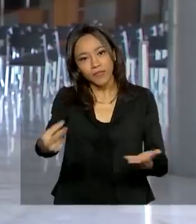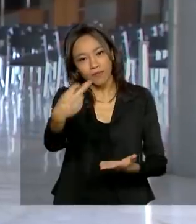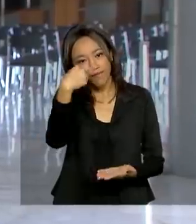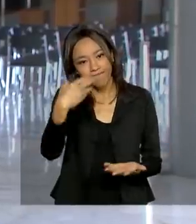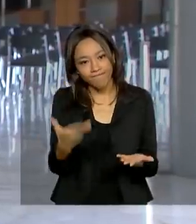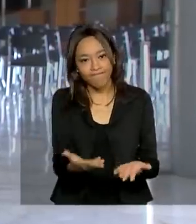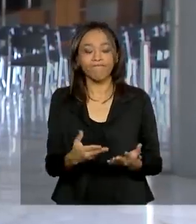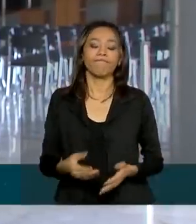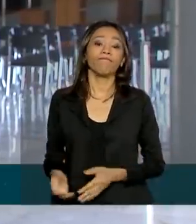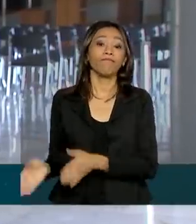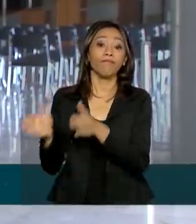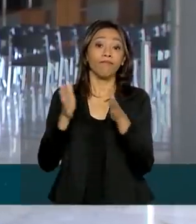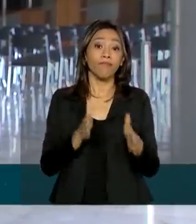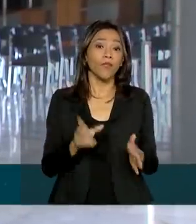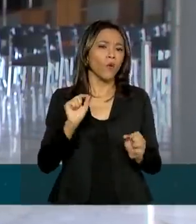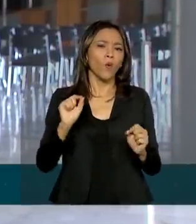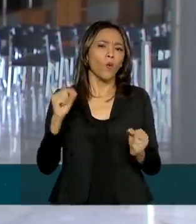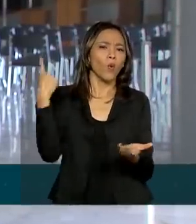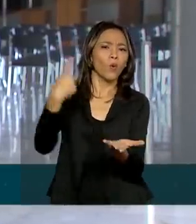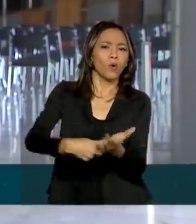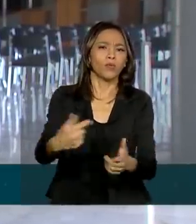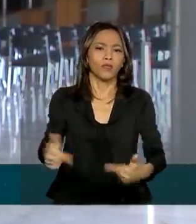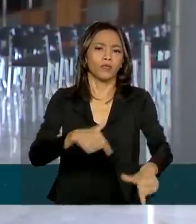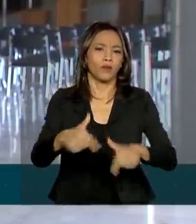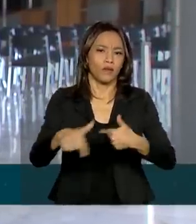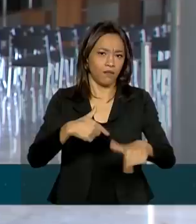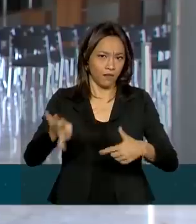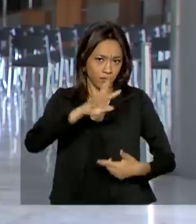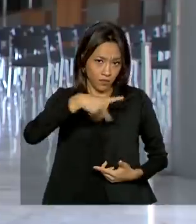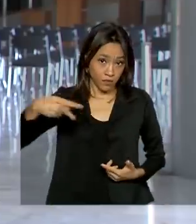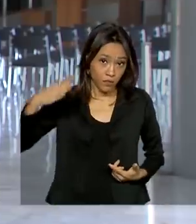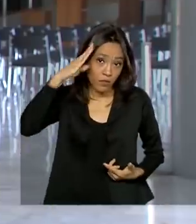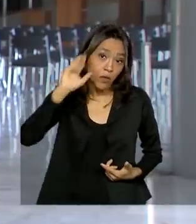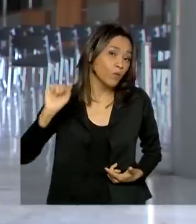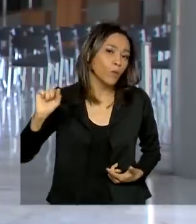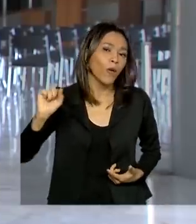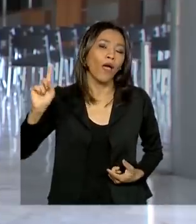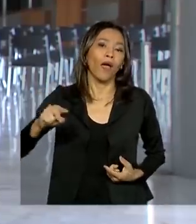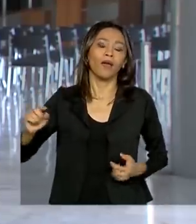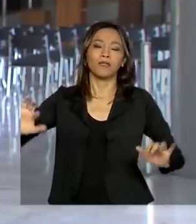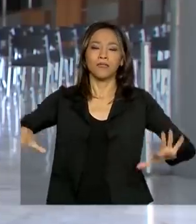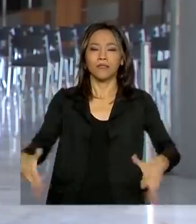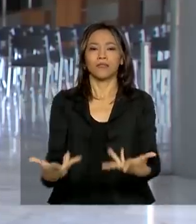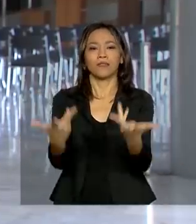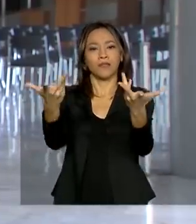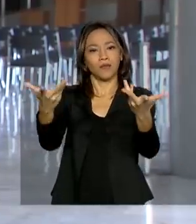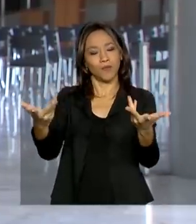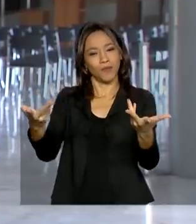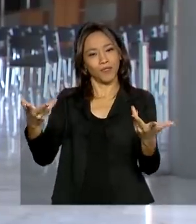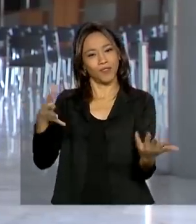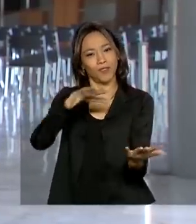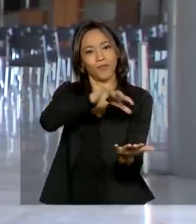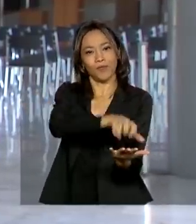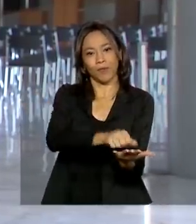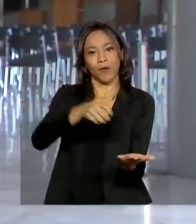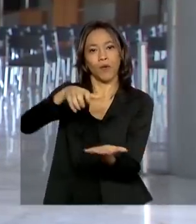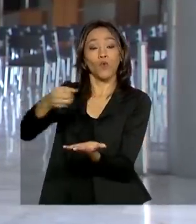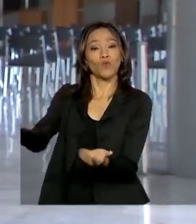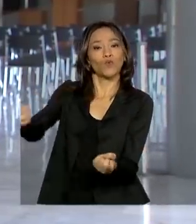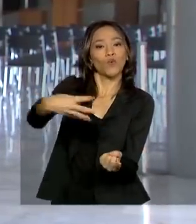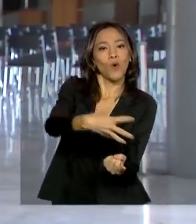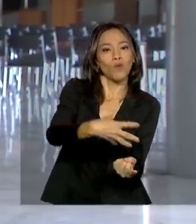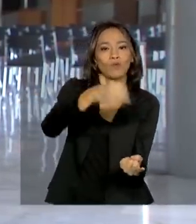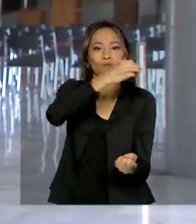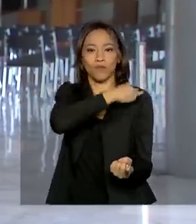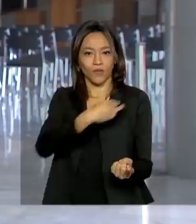Olha, o destaque da agenda do presidente Jair Bolsonaro hoje é a cerimônia de posse dos novos integrantes do governo. André